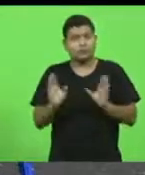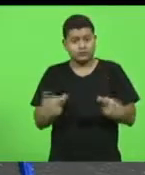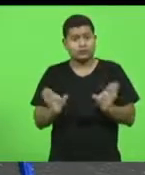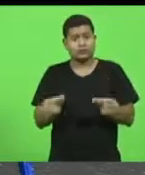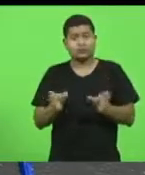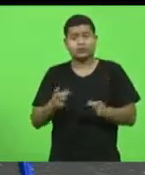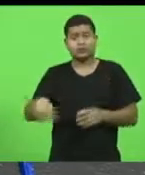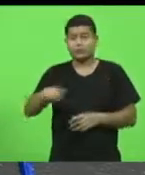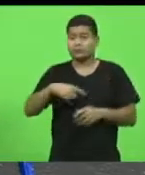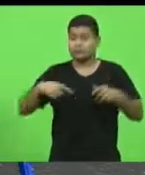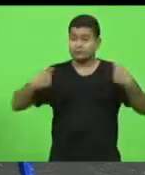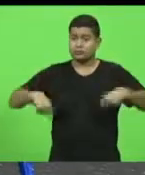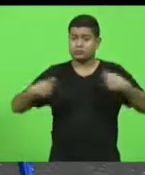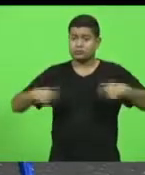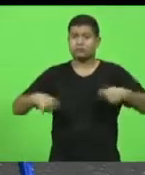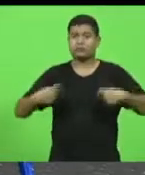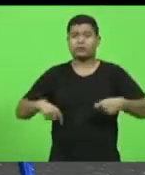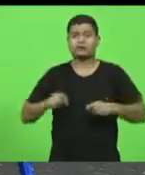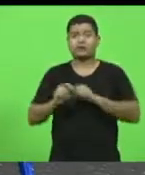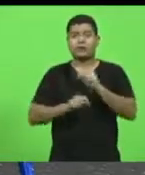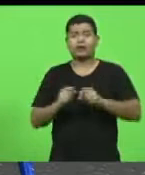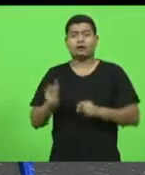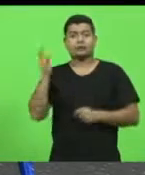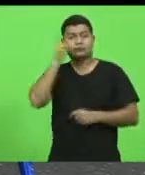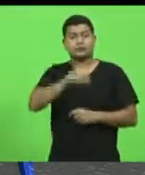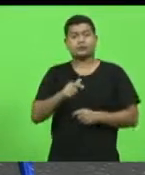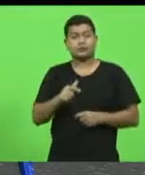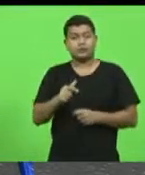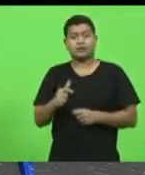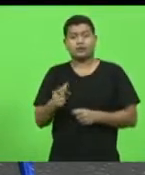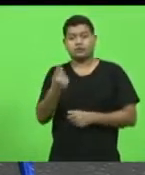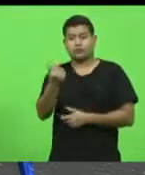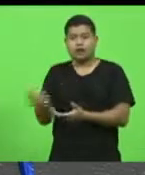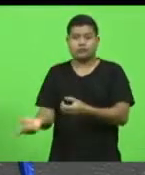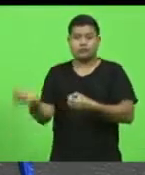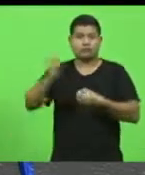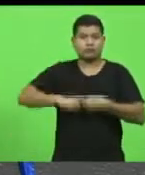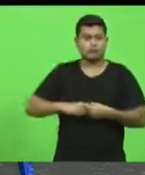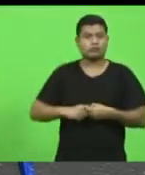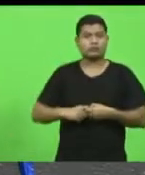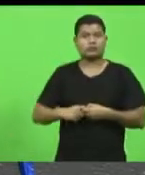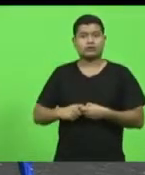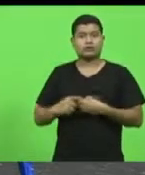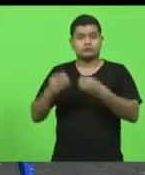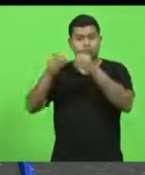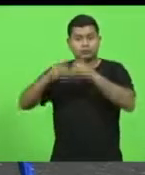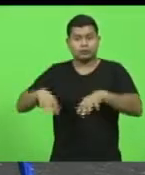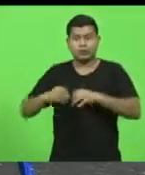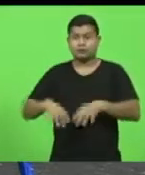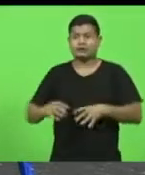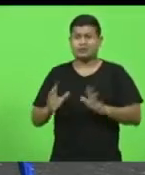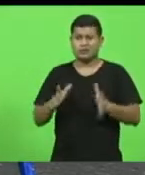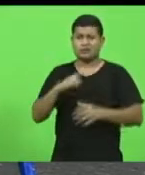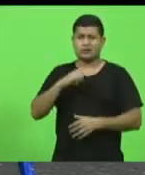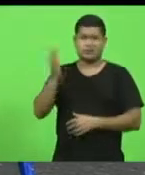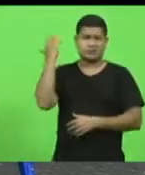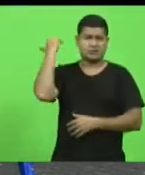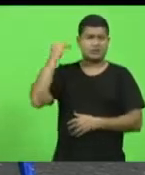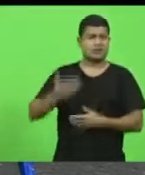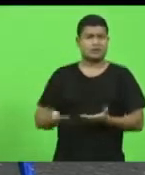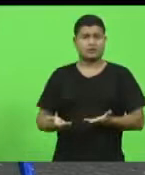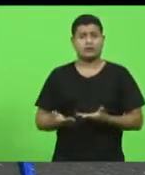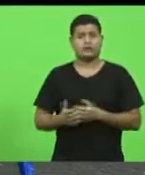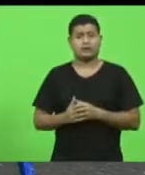os prejuízos que nós tivemos no passado e que a nossa